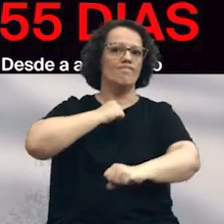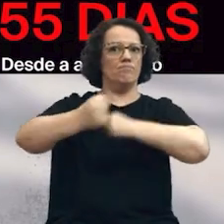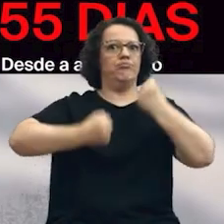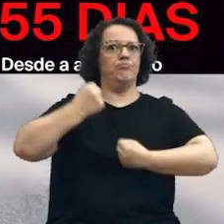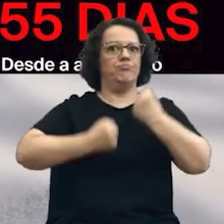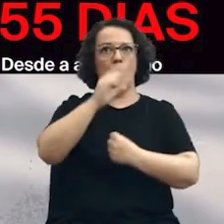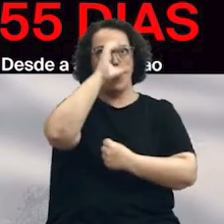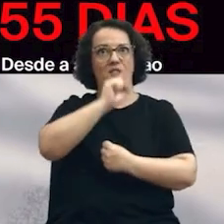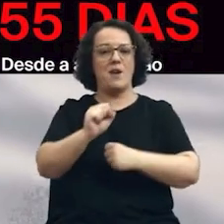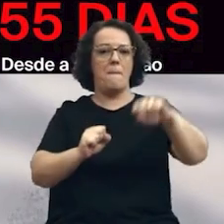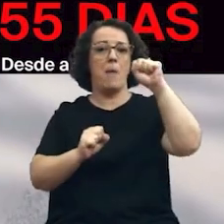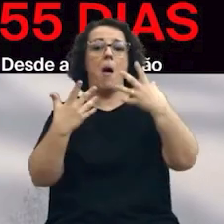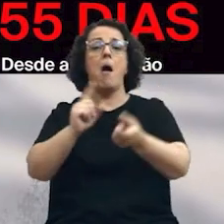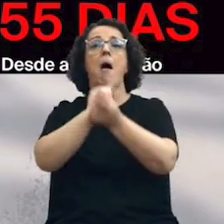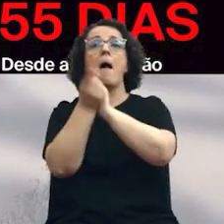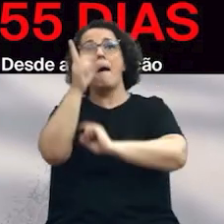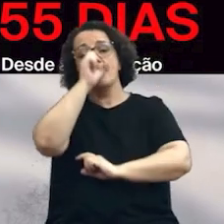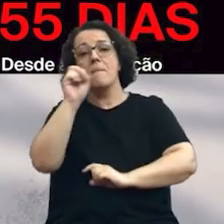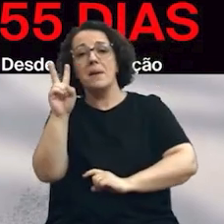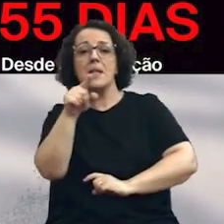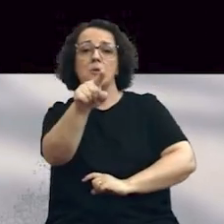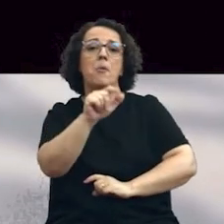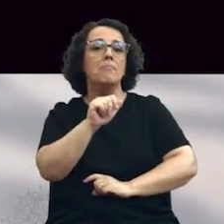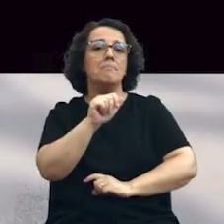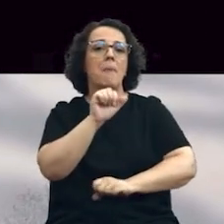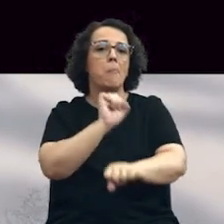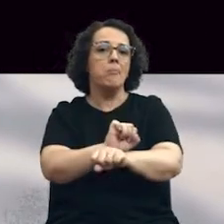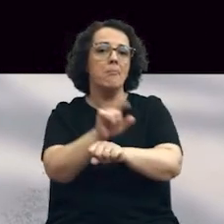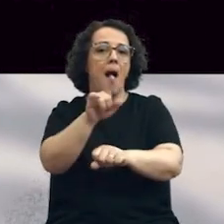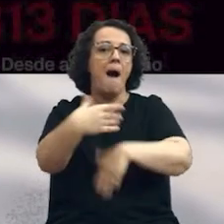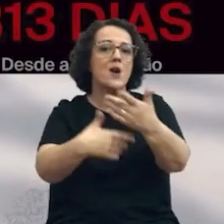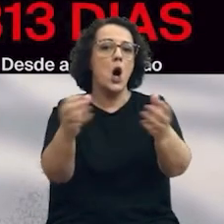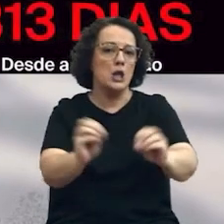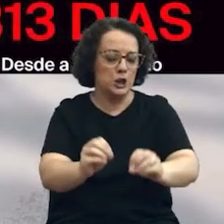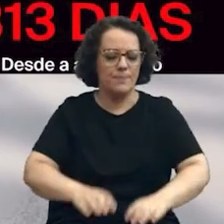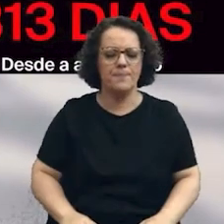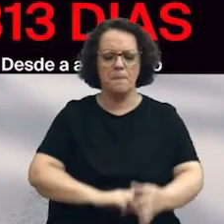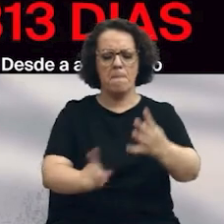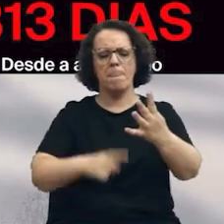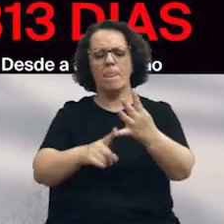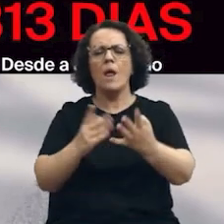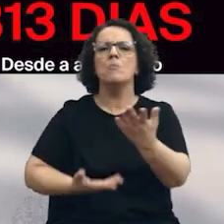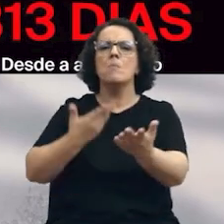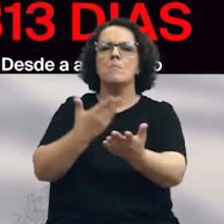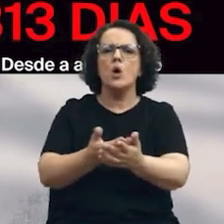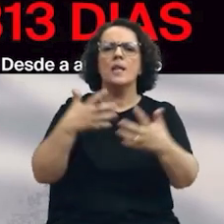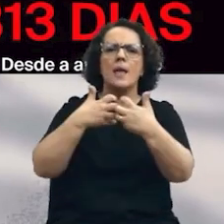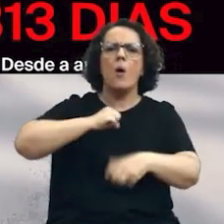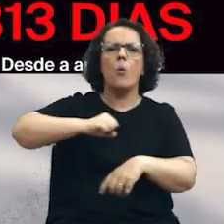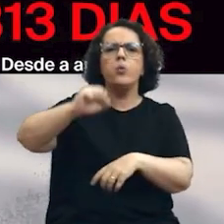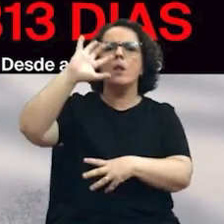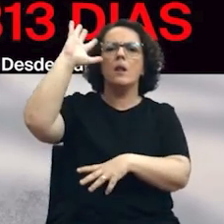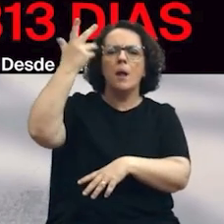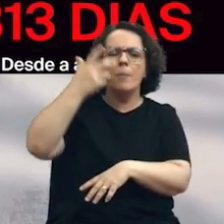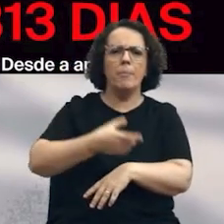teria mais legitimidade para o fazer agora com o Governo do PSD, não avançou. Proposta contra a Guerra pelo Clima, 813 dias desde a